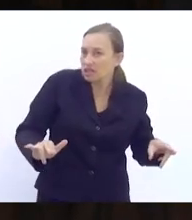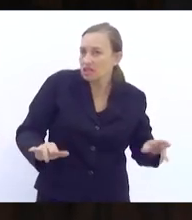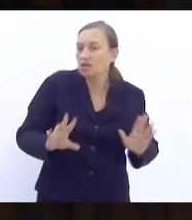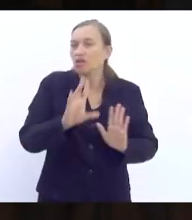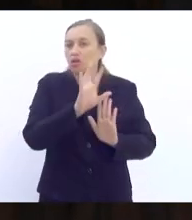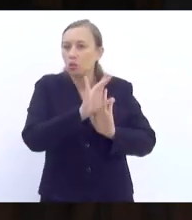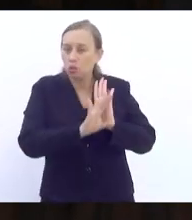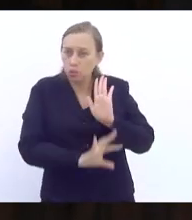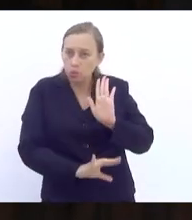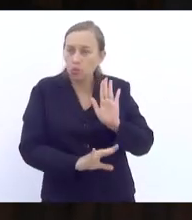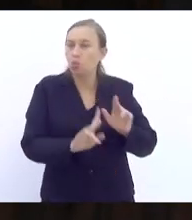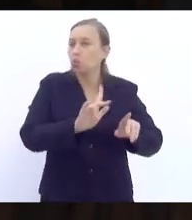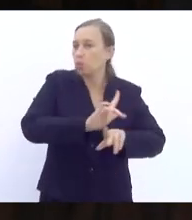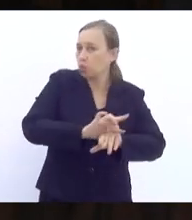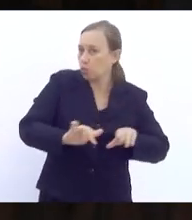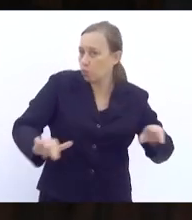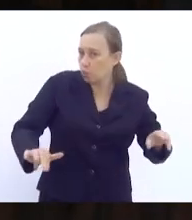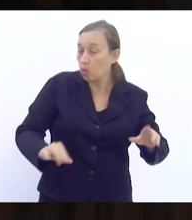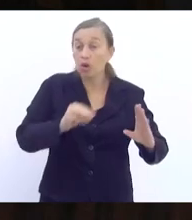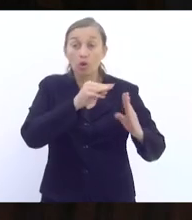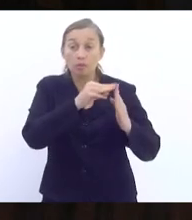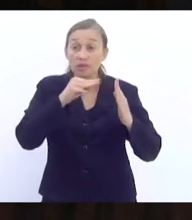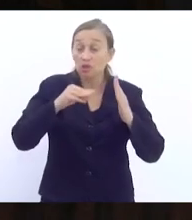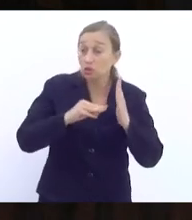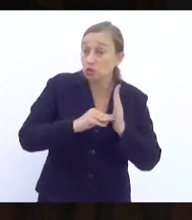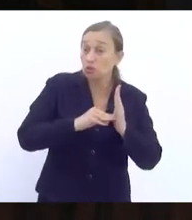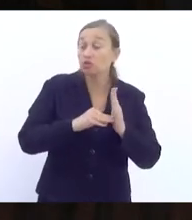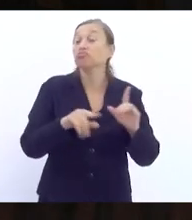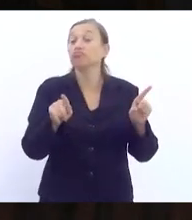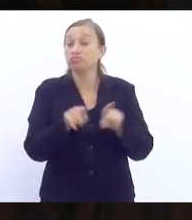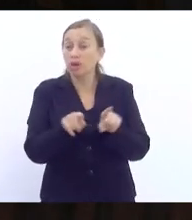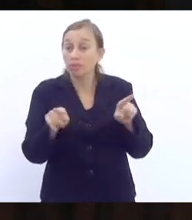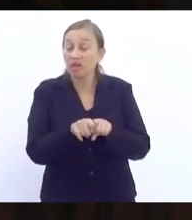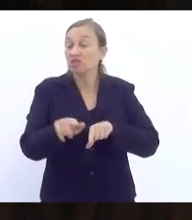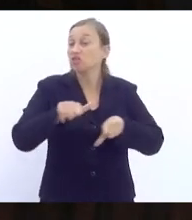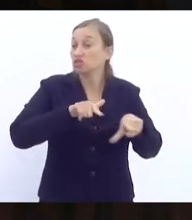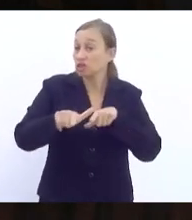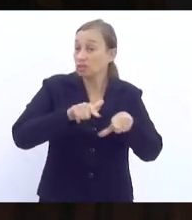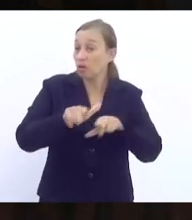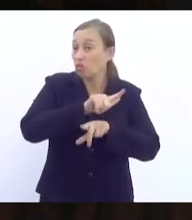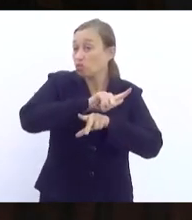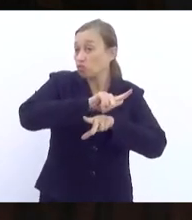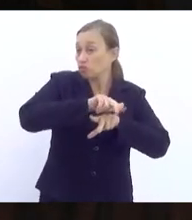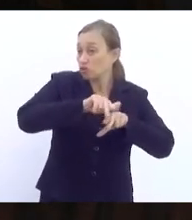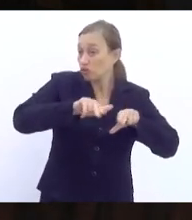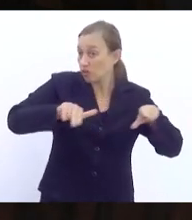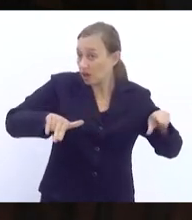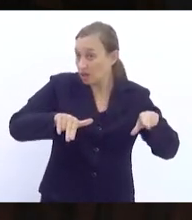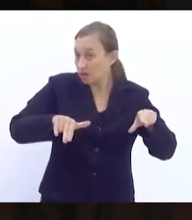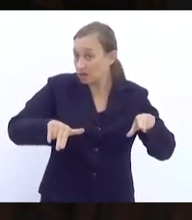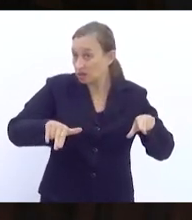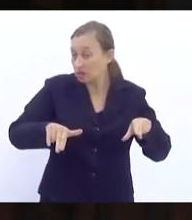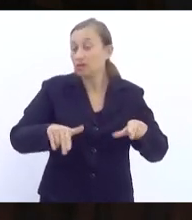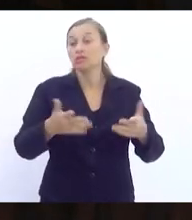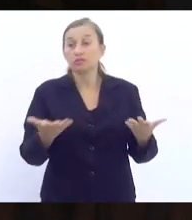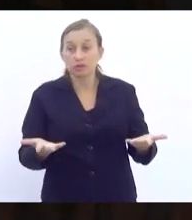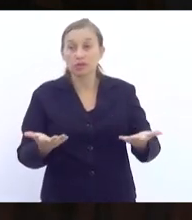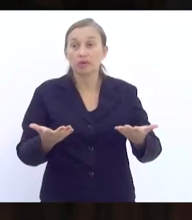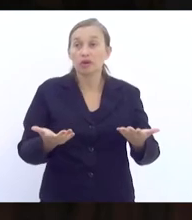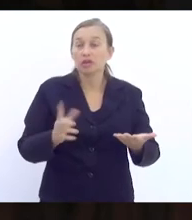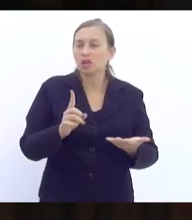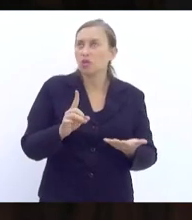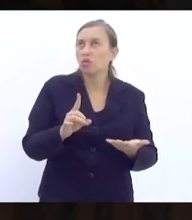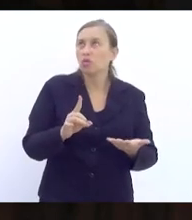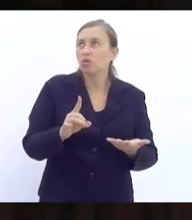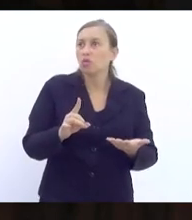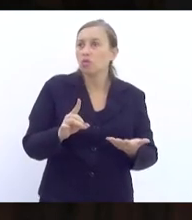intersetorial e uma metodologia também de trabalho intersetorial e isso levando em perspectiva, não de uma